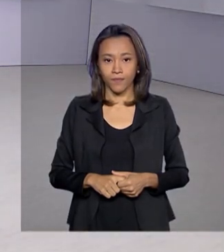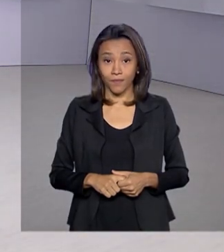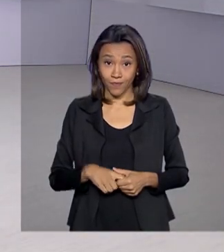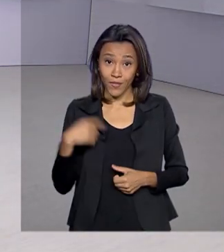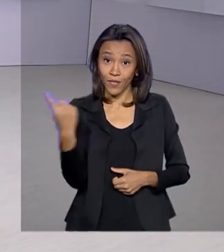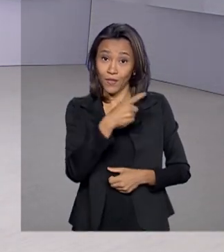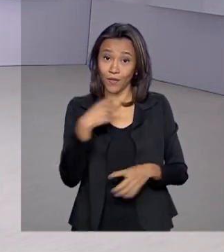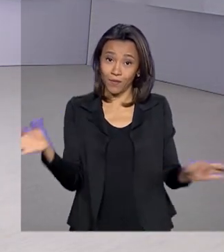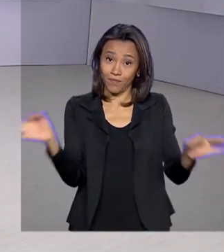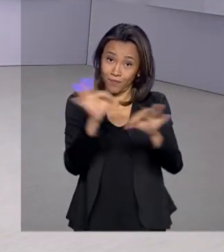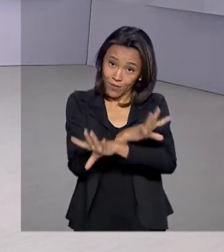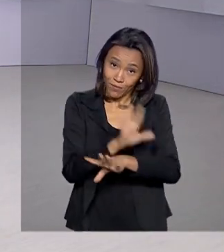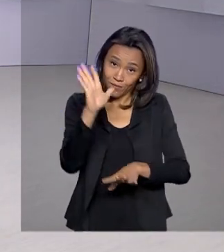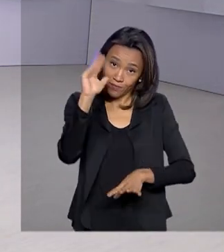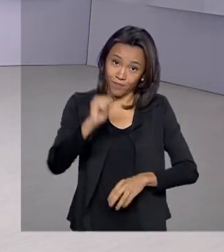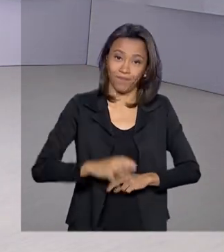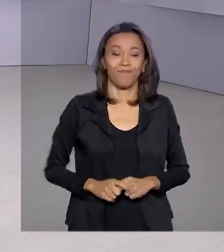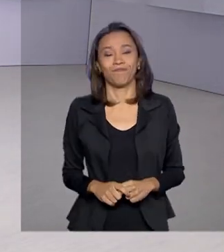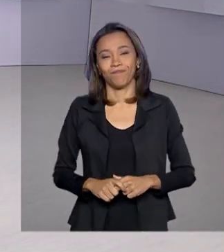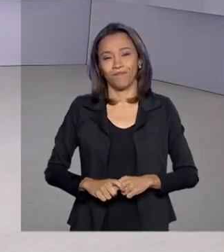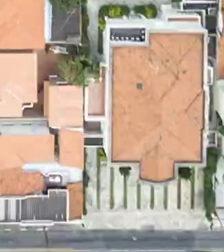E a gente fica por aqui. Tchau.